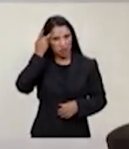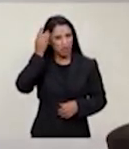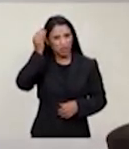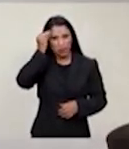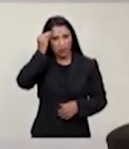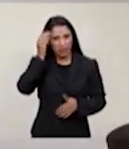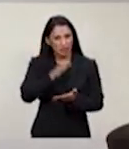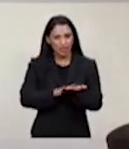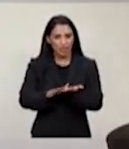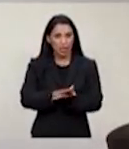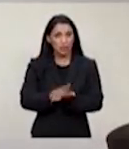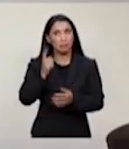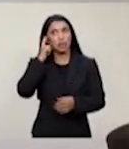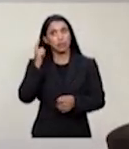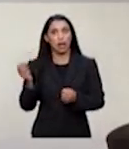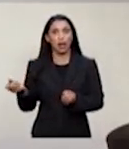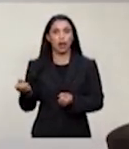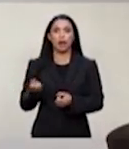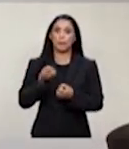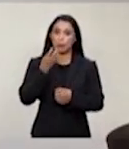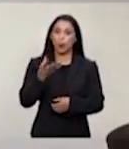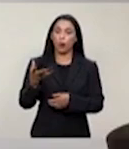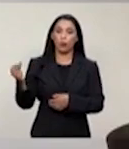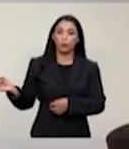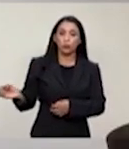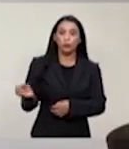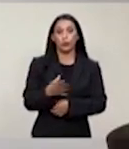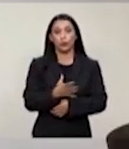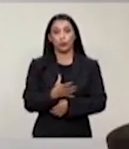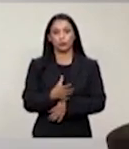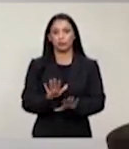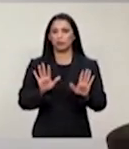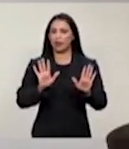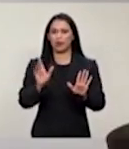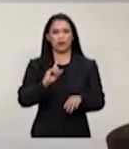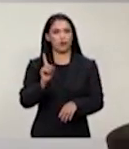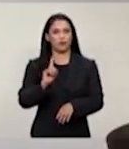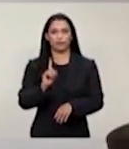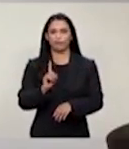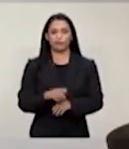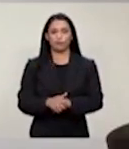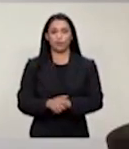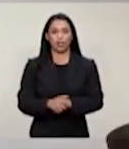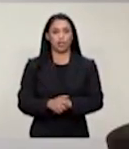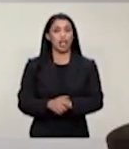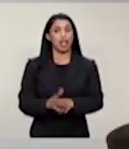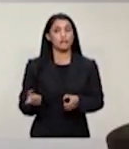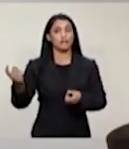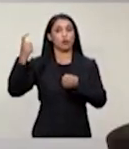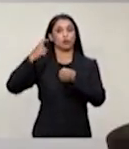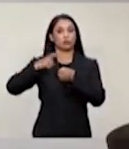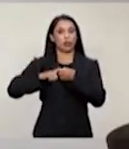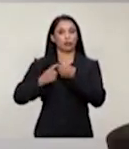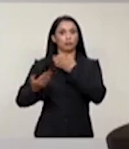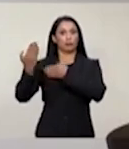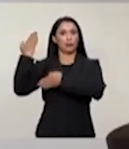que institui a política nacional de educação espacial e o aspecto da norma de implantação de ensino exclusivo. Audiência